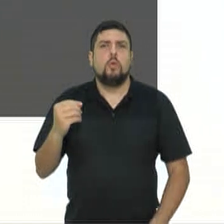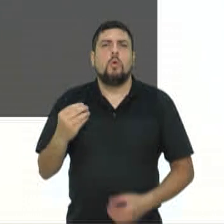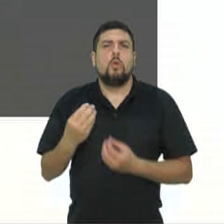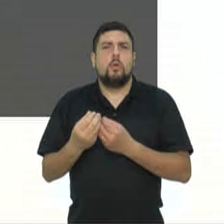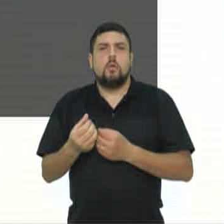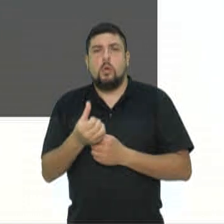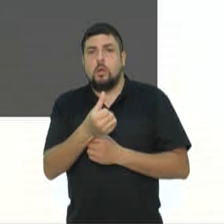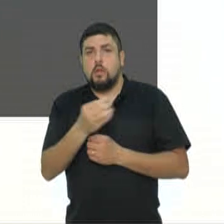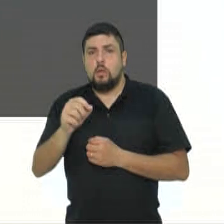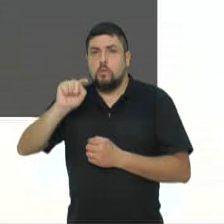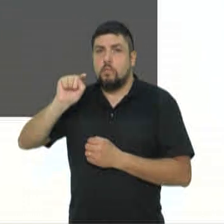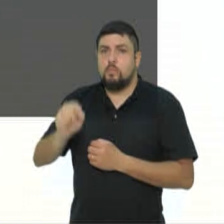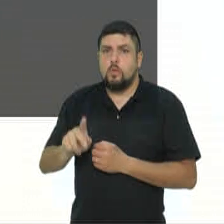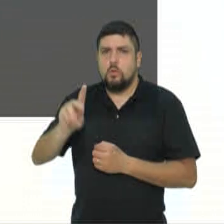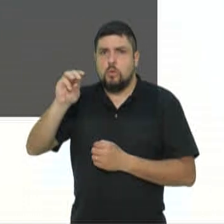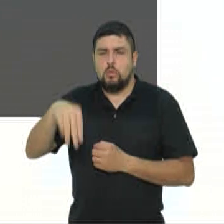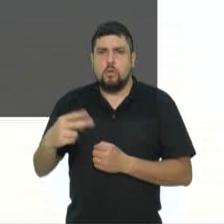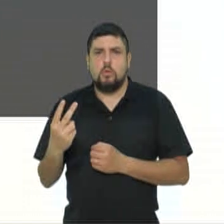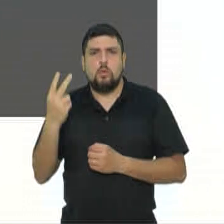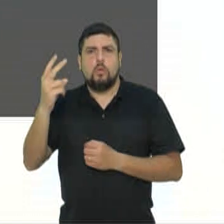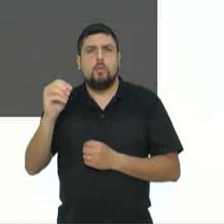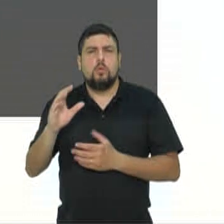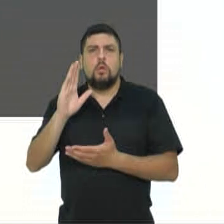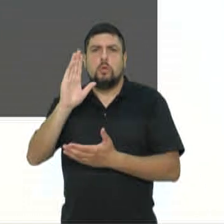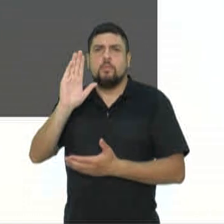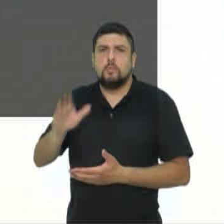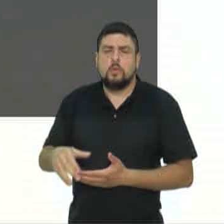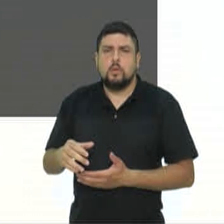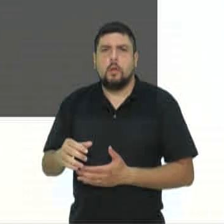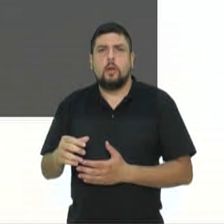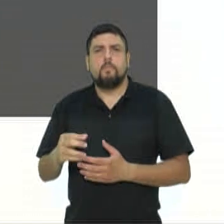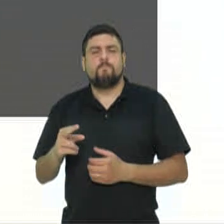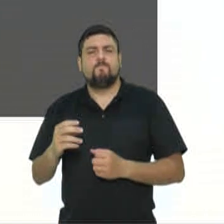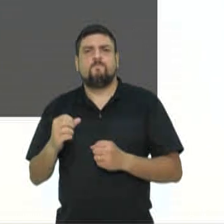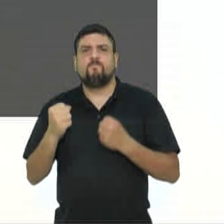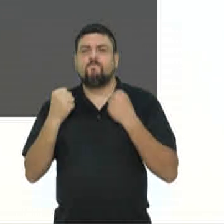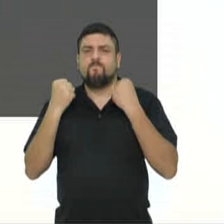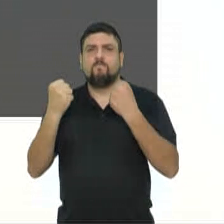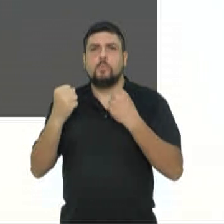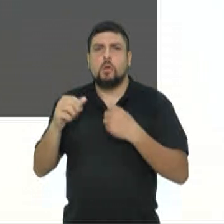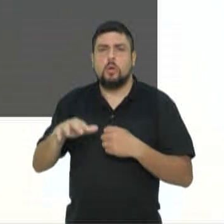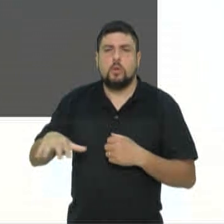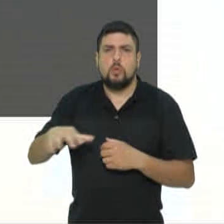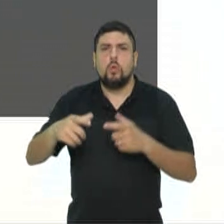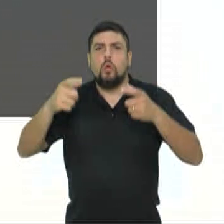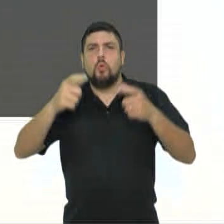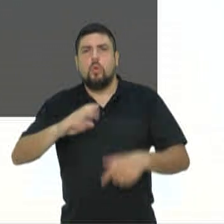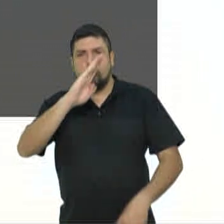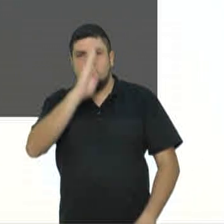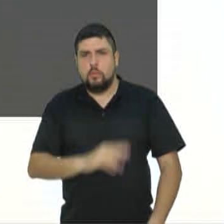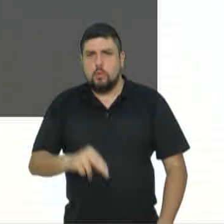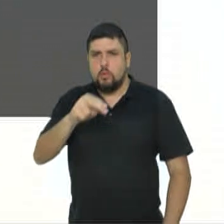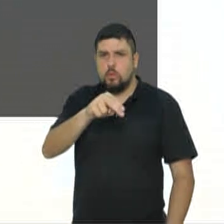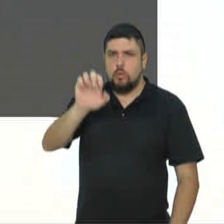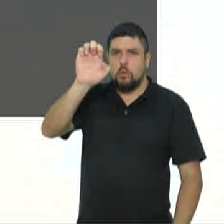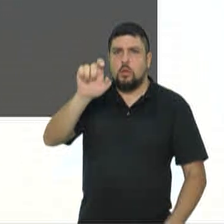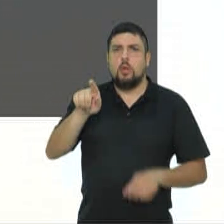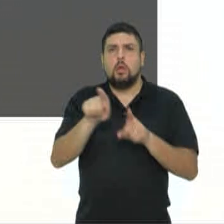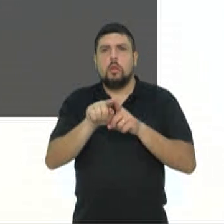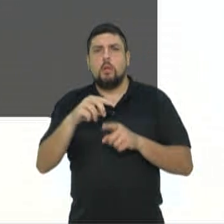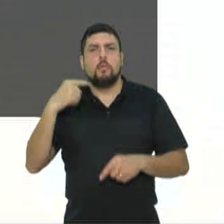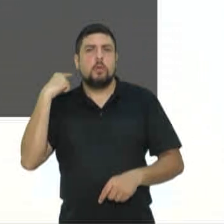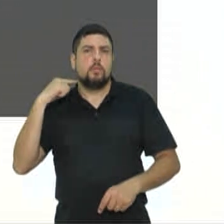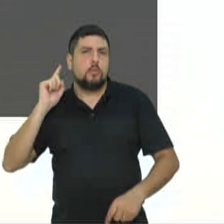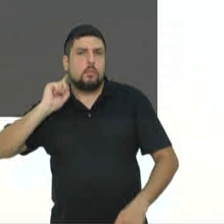.000 km² já foram gravemente atingidos, englobando oito estados da região nordeste, além do norte e de Minas Gerais. Nos